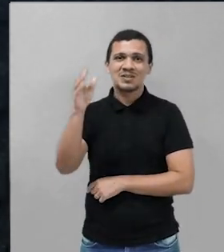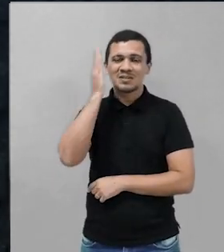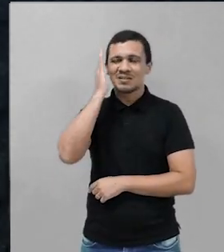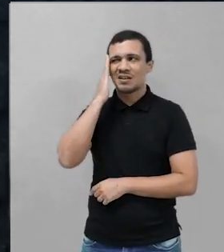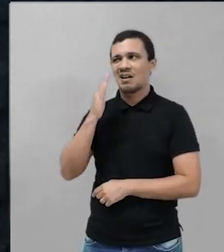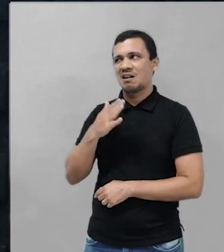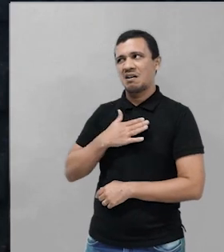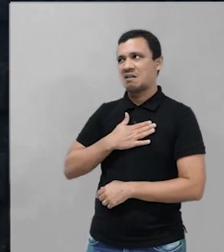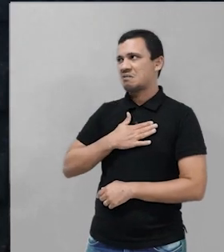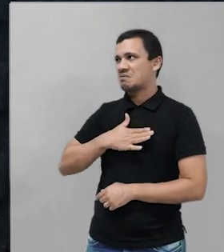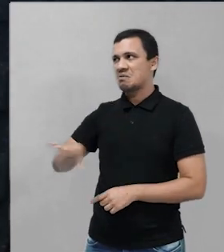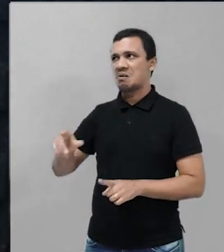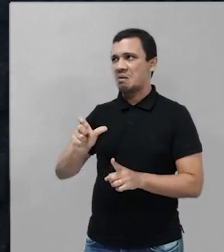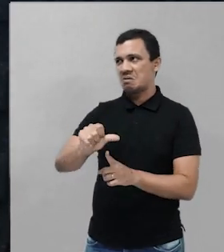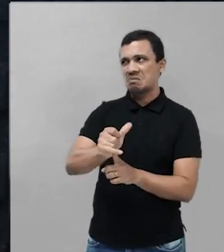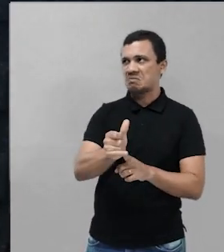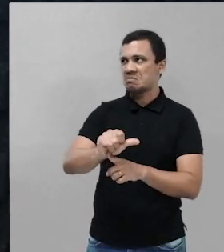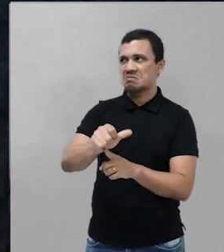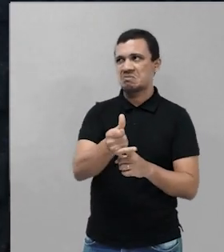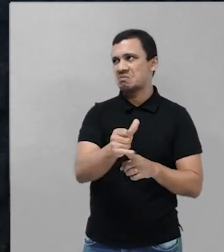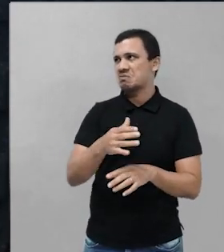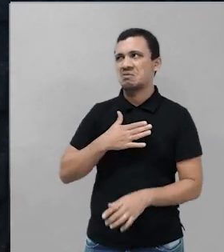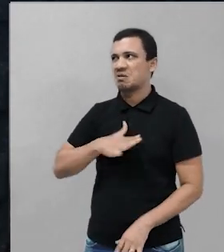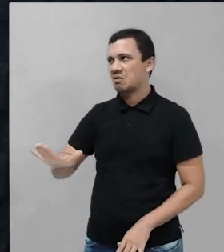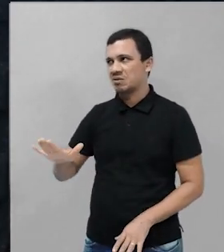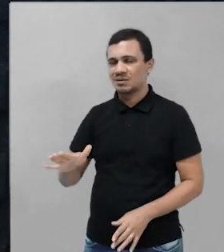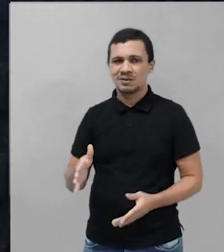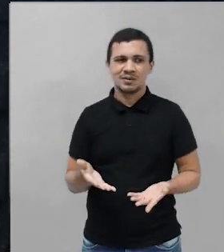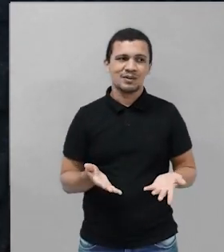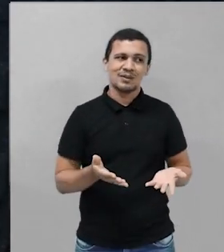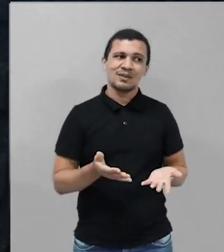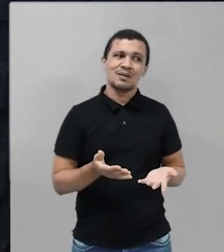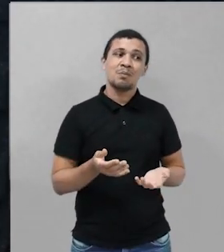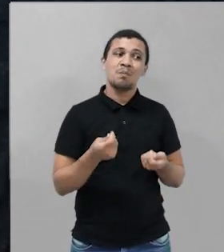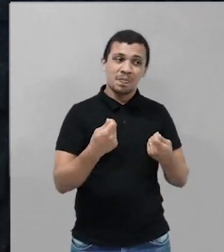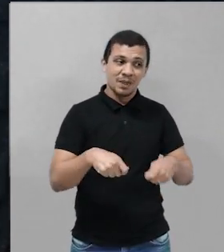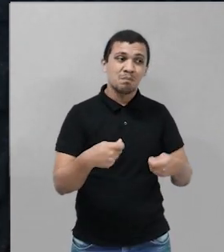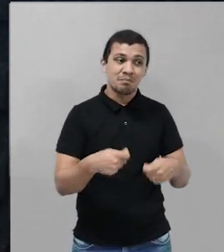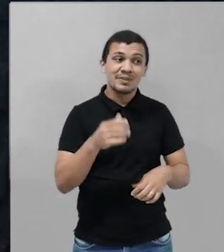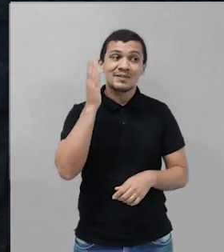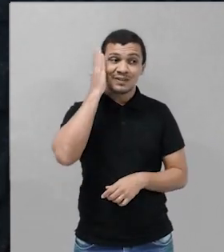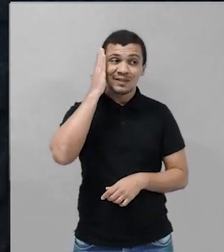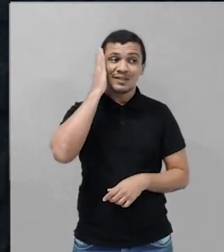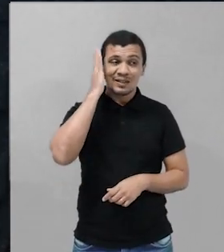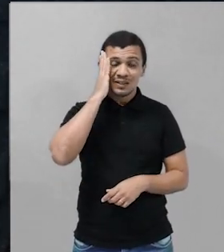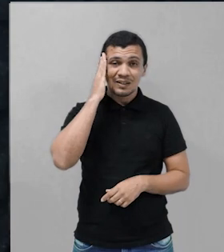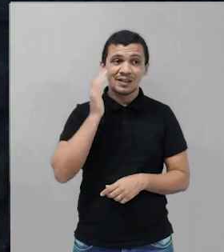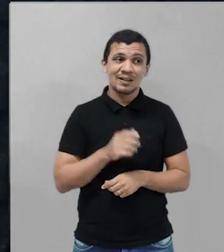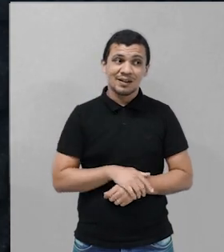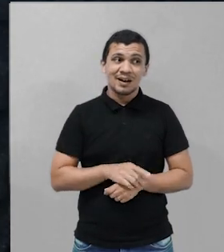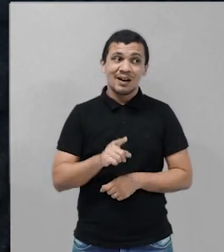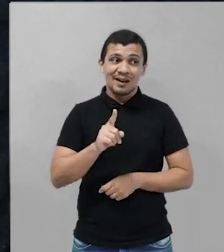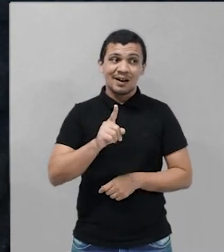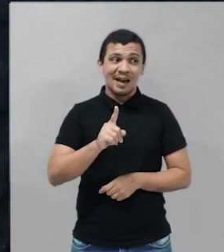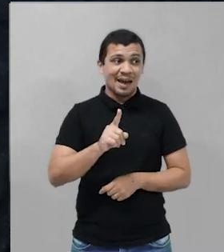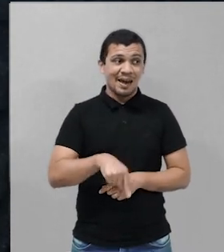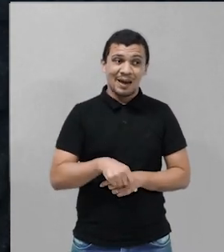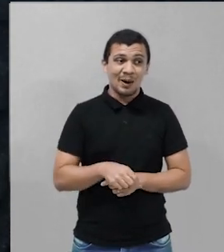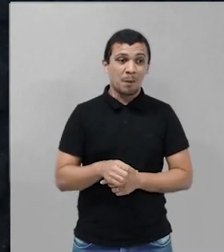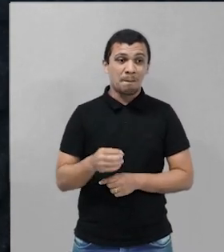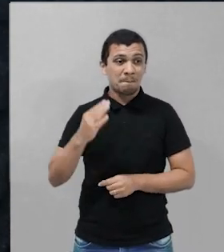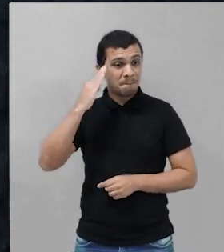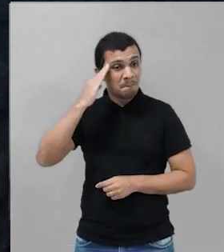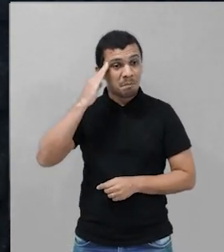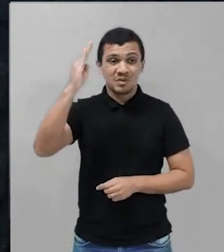gosto de boi. Só boi, boi, boi. Bom, entendam, porque essa talvez seja o nosso cartão de visita, e eu tenho